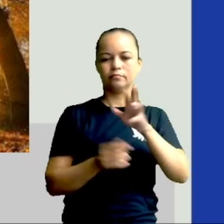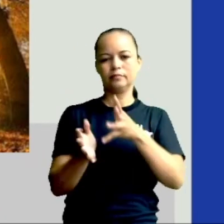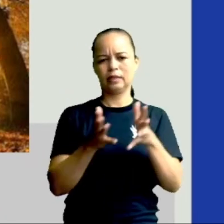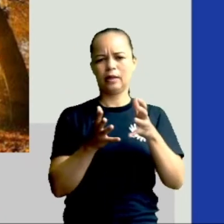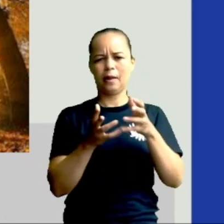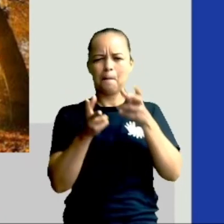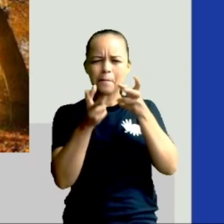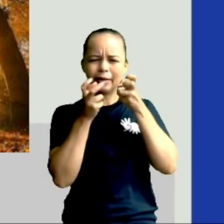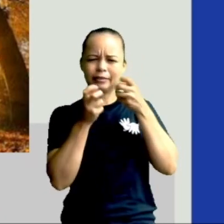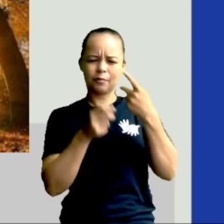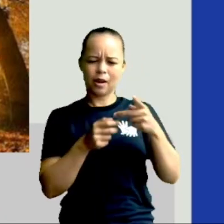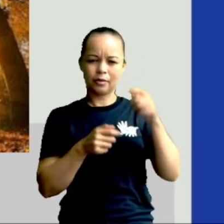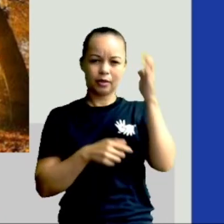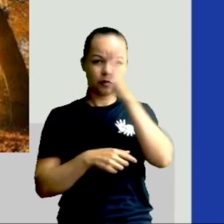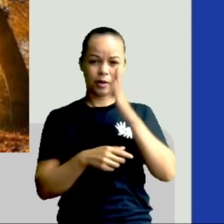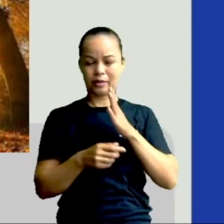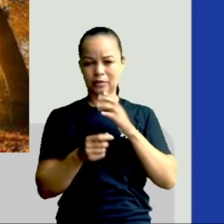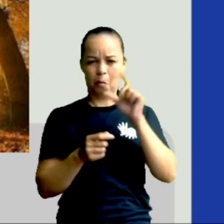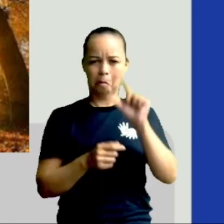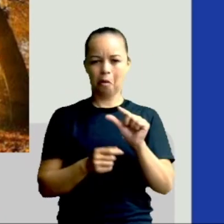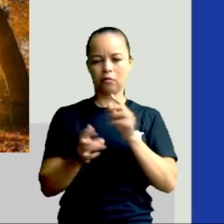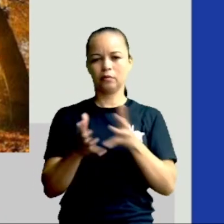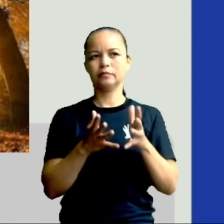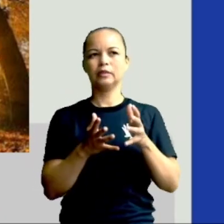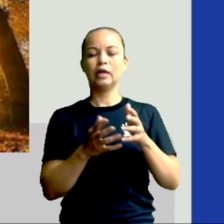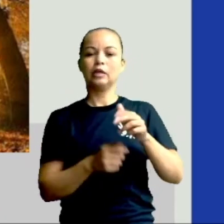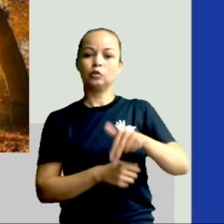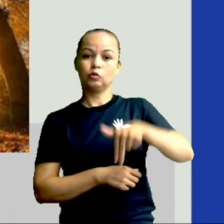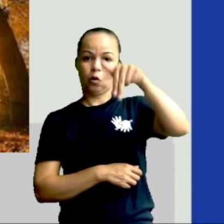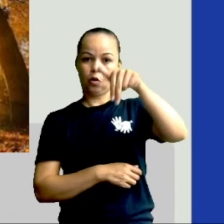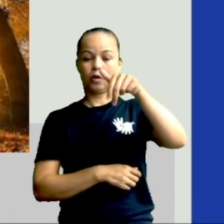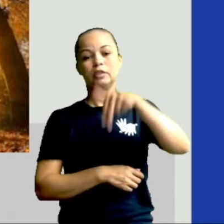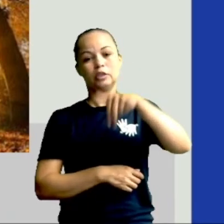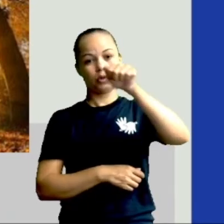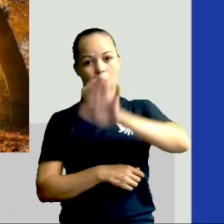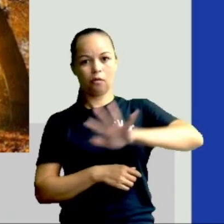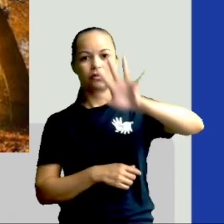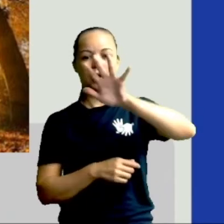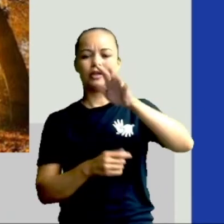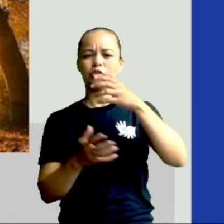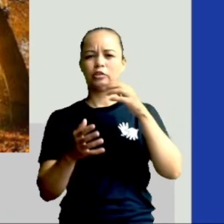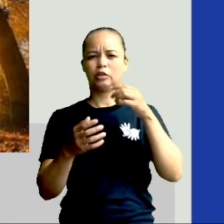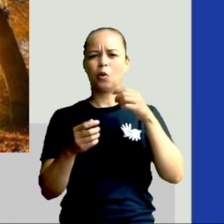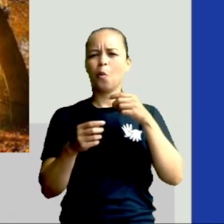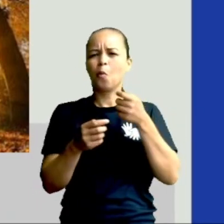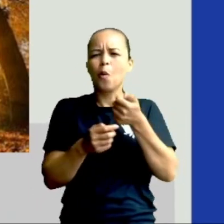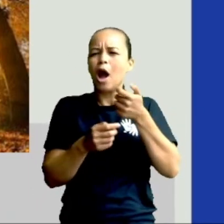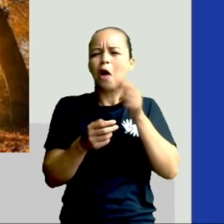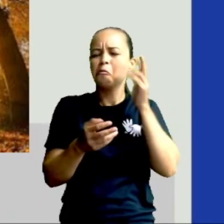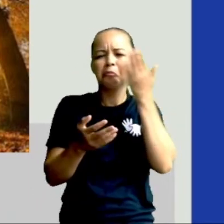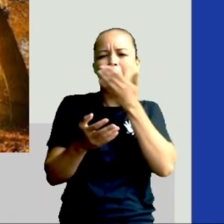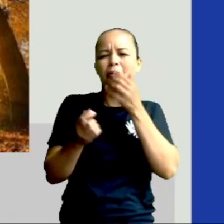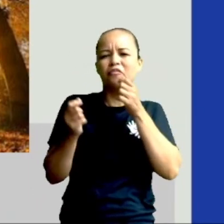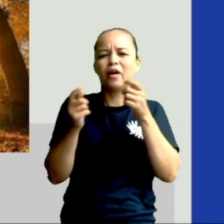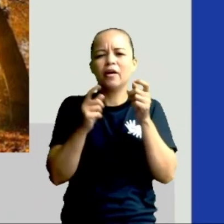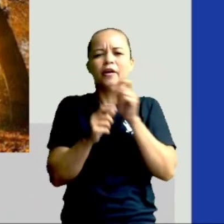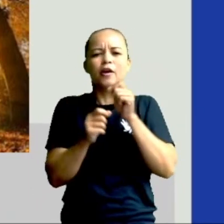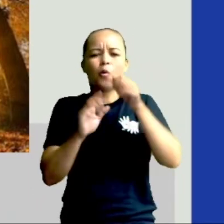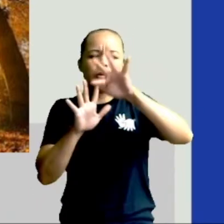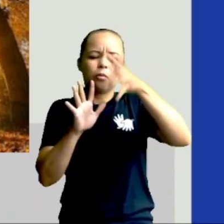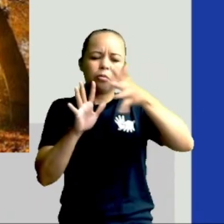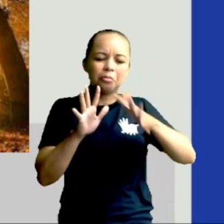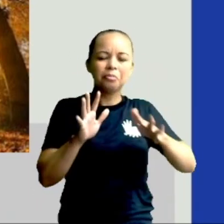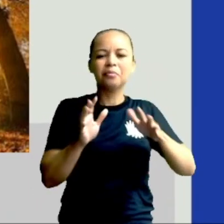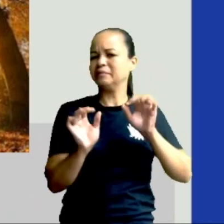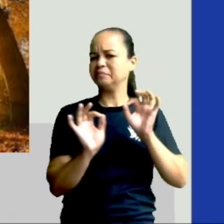Brasil. Ou seja, aqui na região nordeste, na região norte, você quase não vê outono. Mas lá para o sul do país,